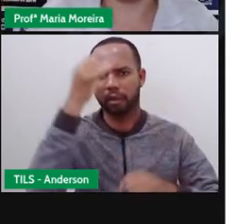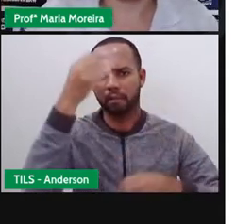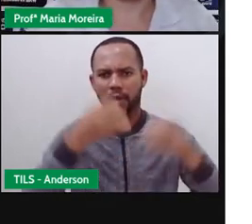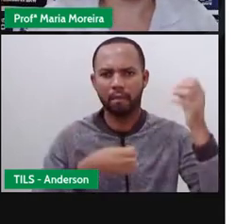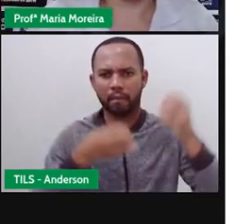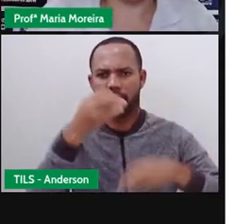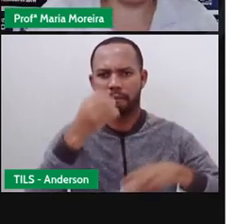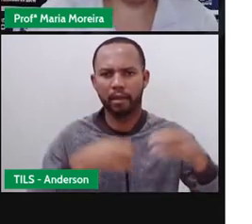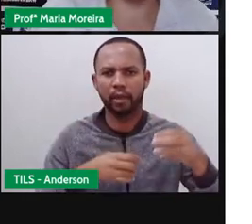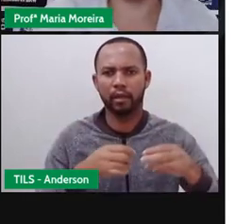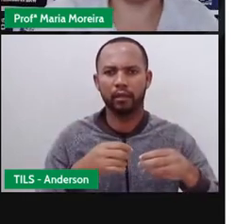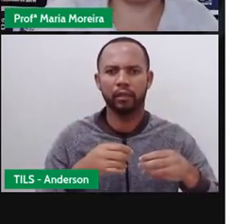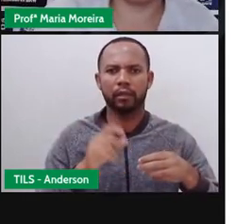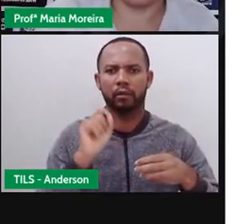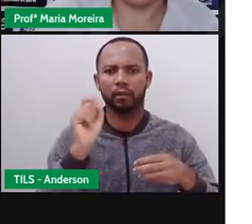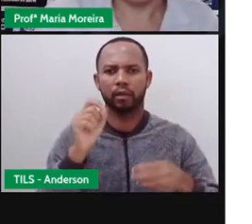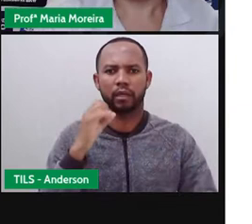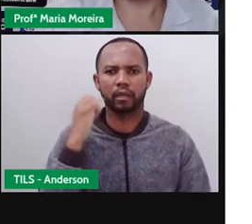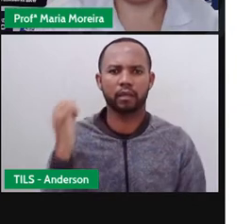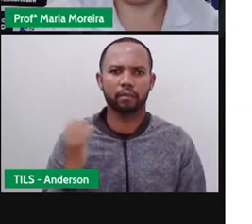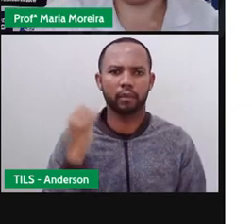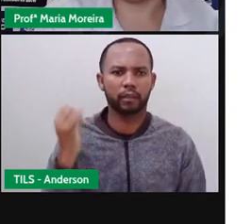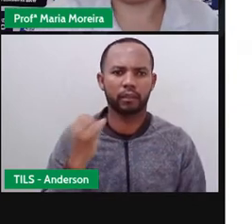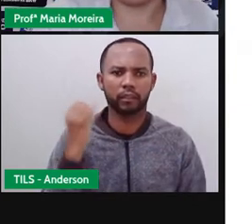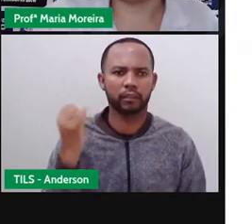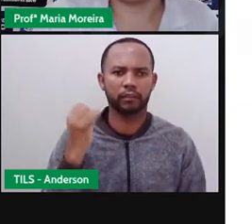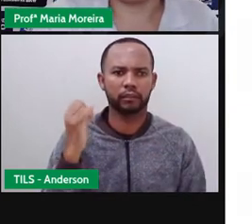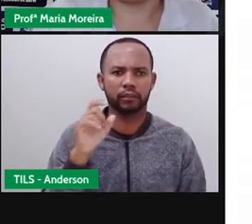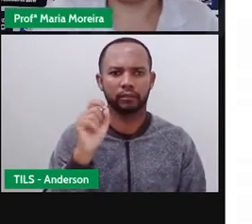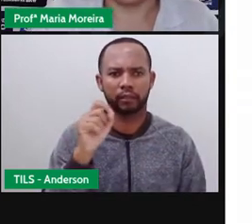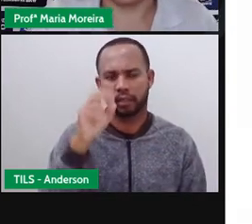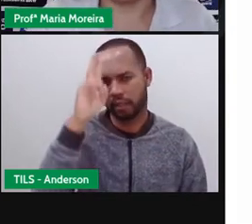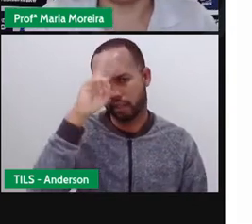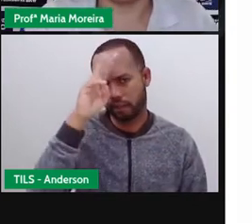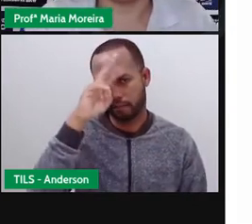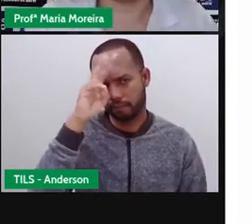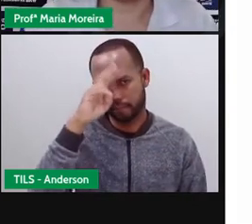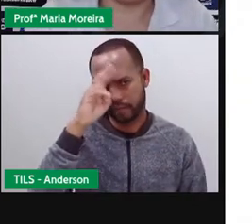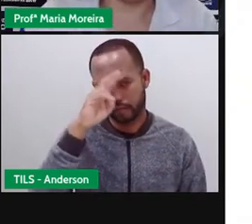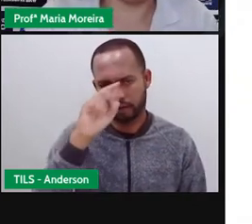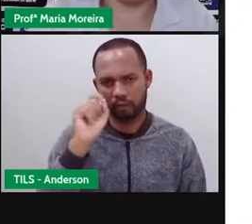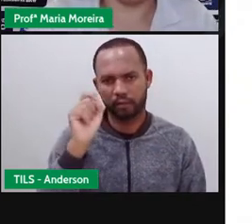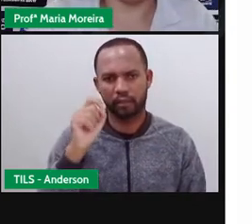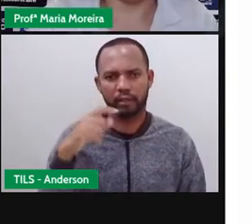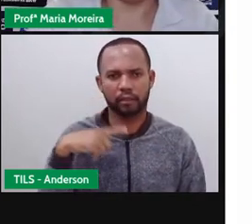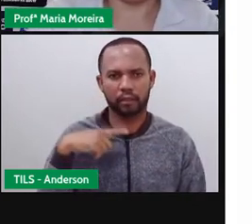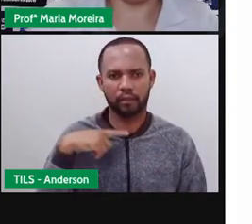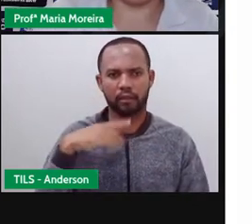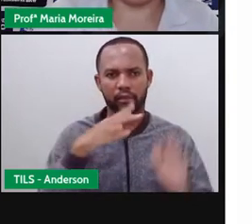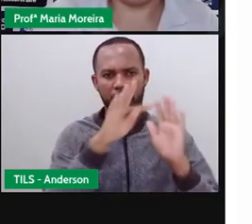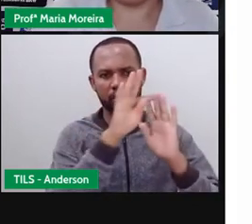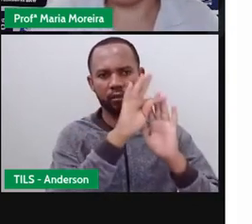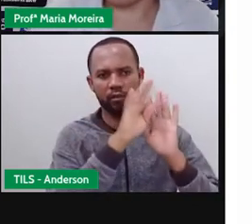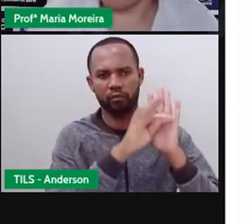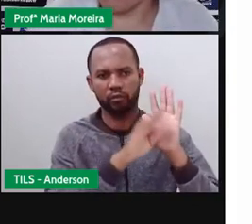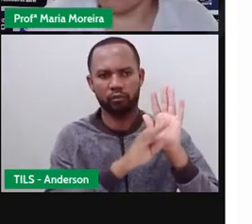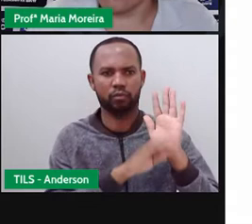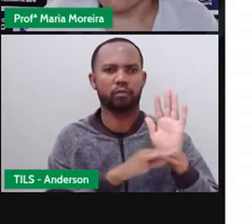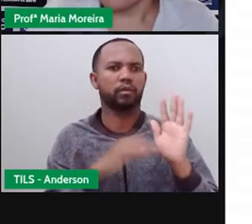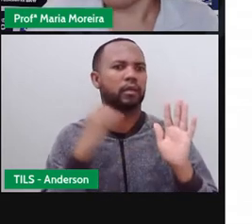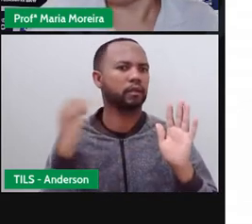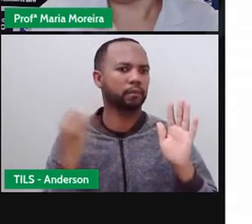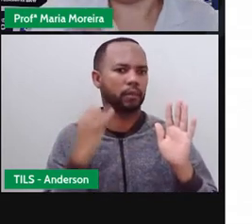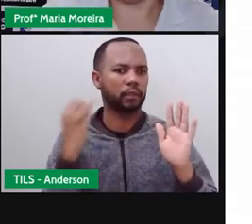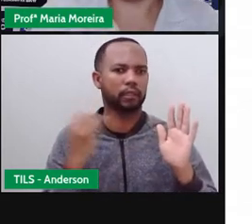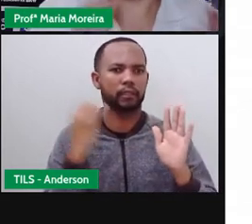história, é importante o quê? Lembrar-se de que ela deve ter uma estrutura mínima. Ou seja, mínima como?